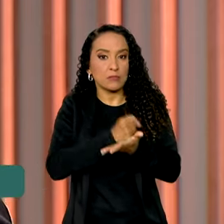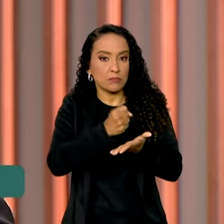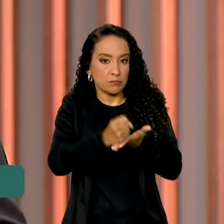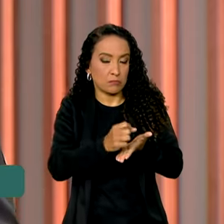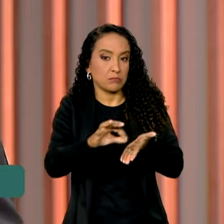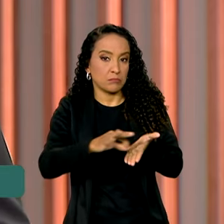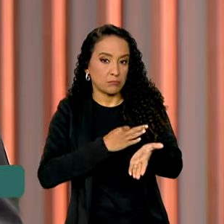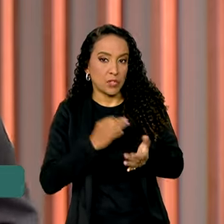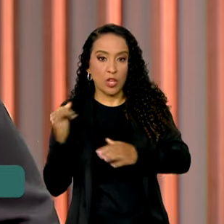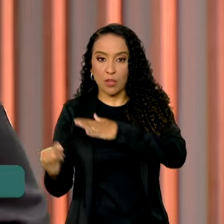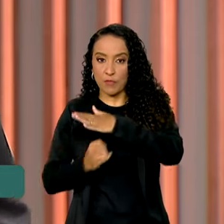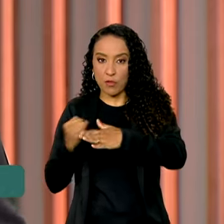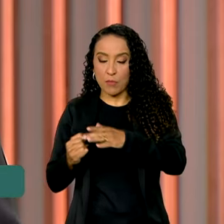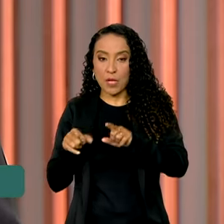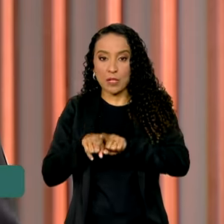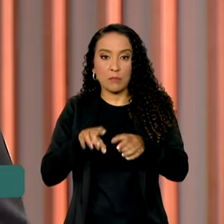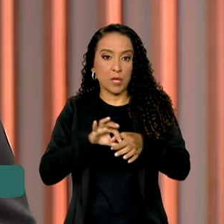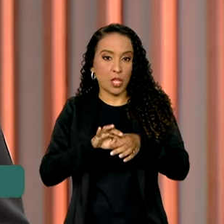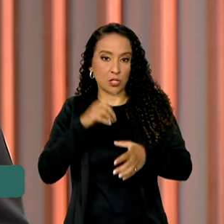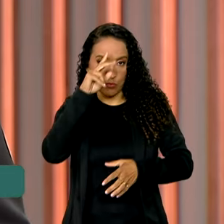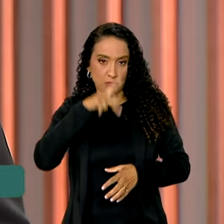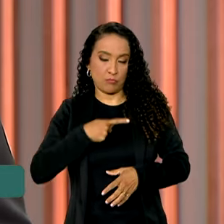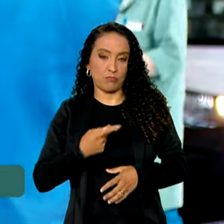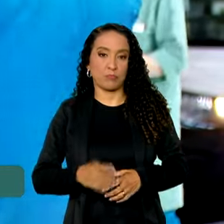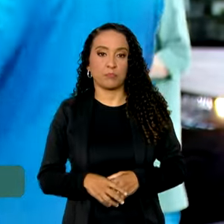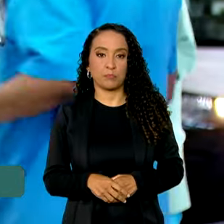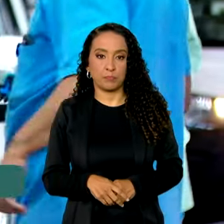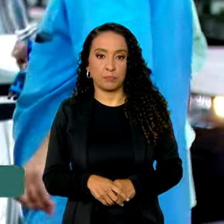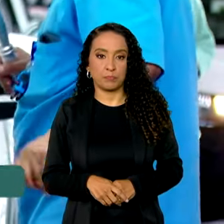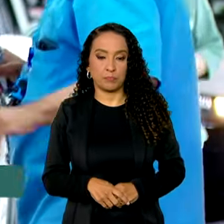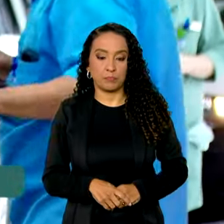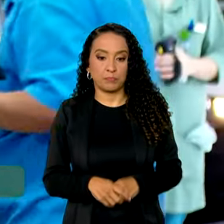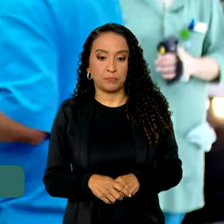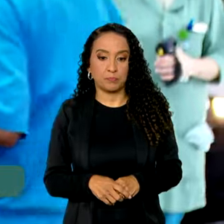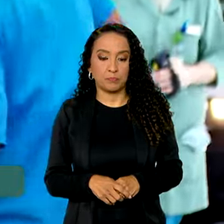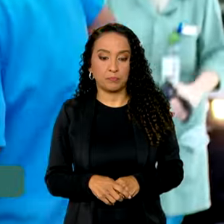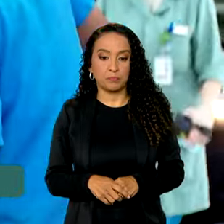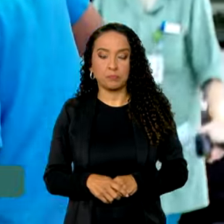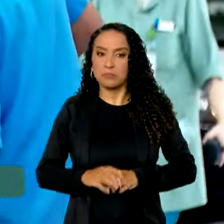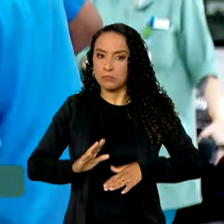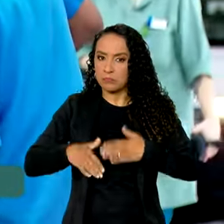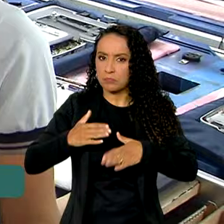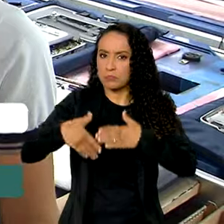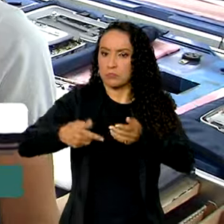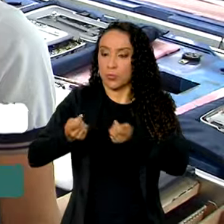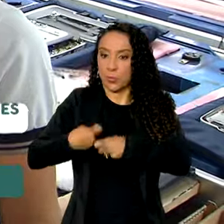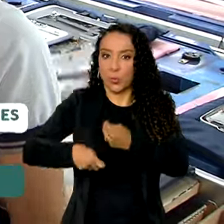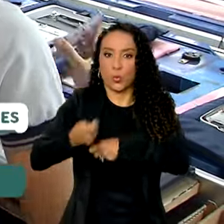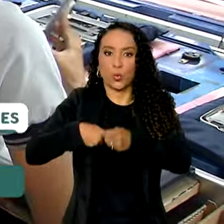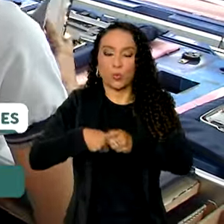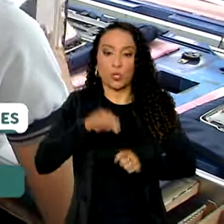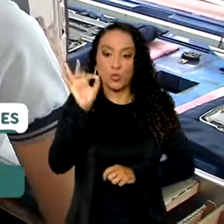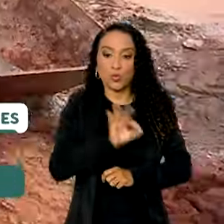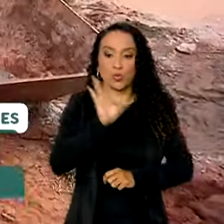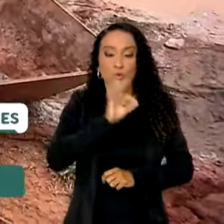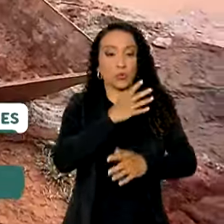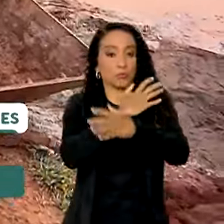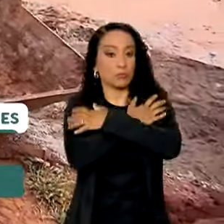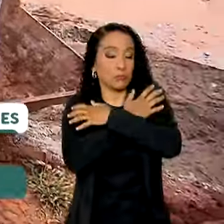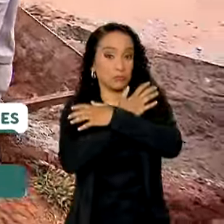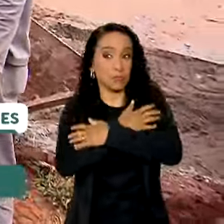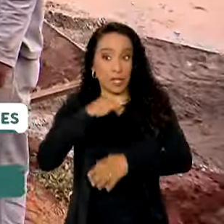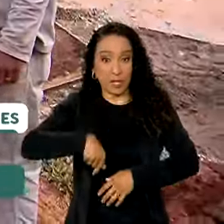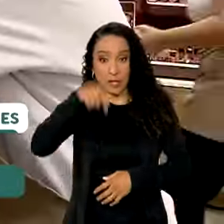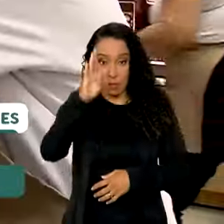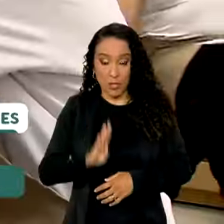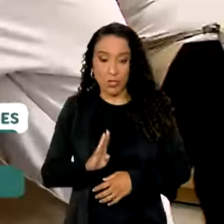assinada, informais e autônomos. Com o bom desempenho da economia, a taxa de desemprego